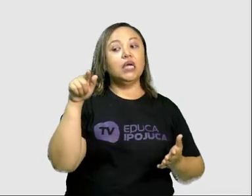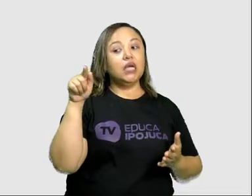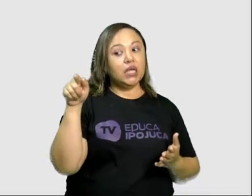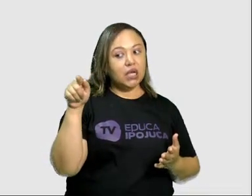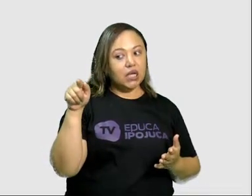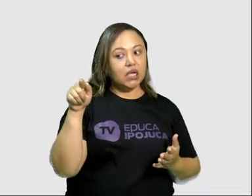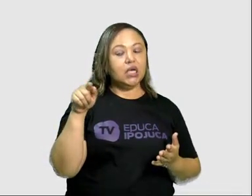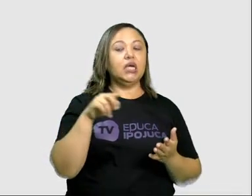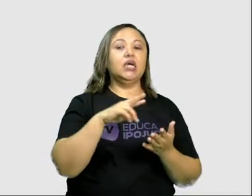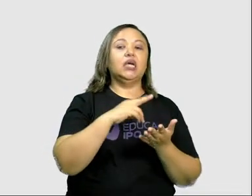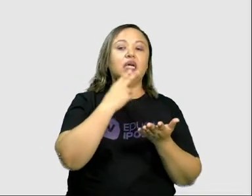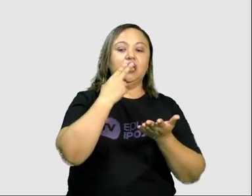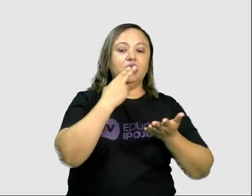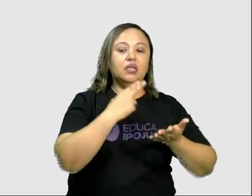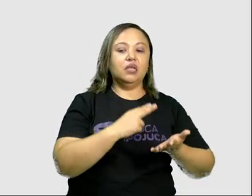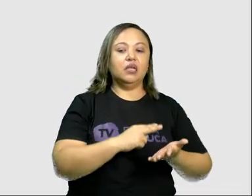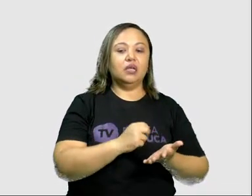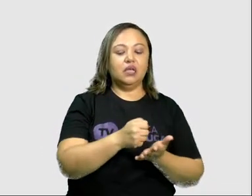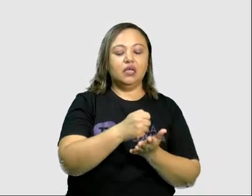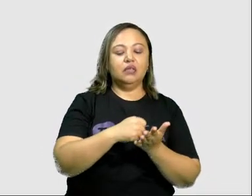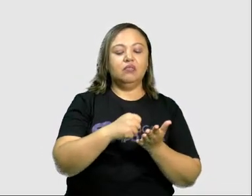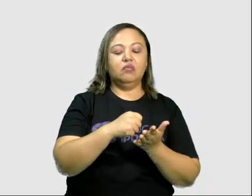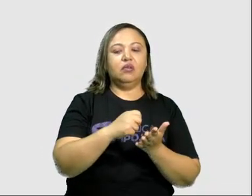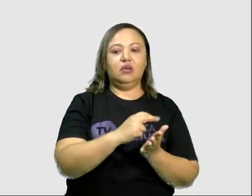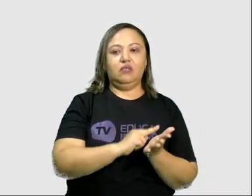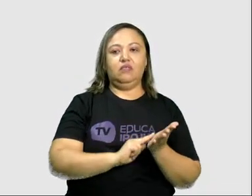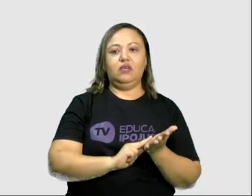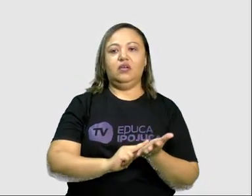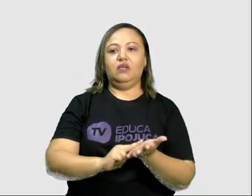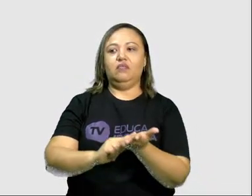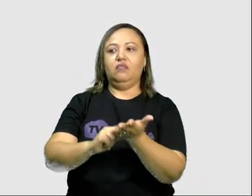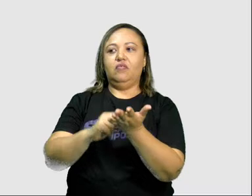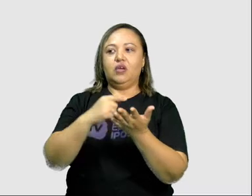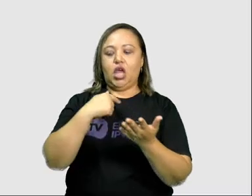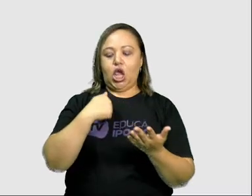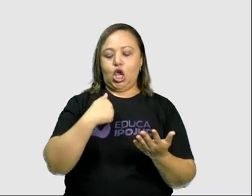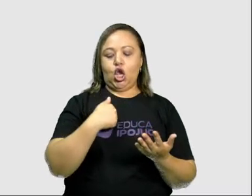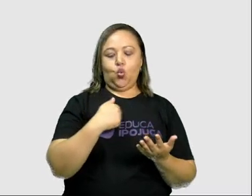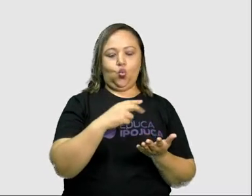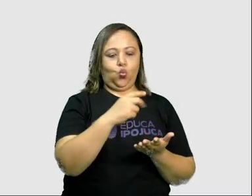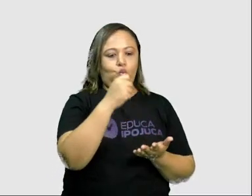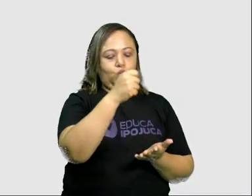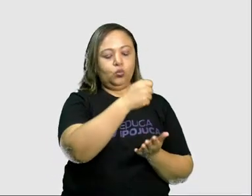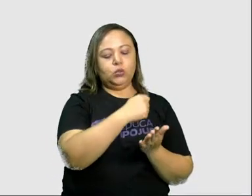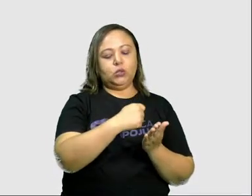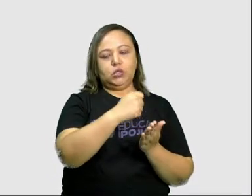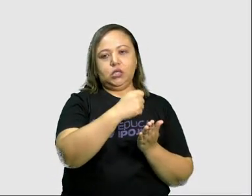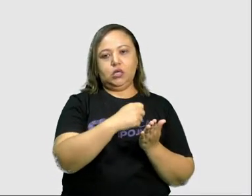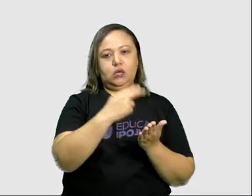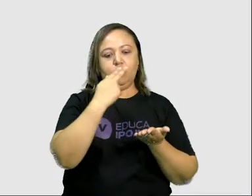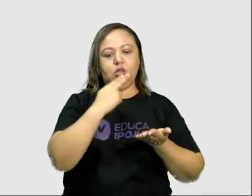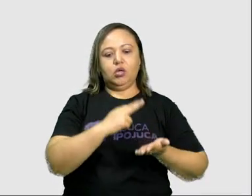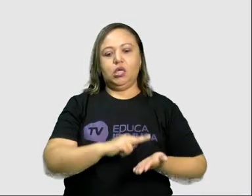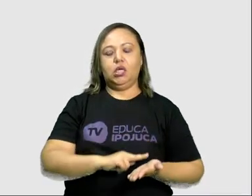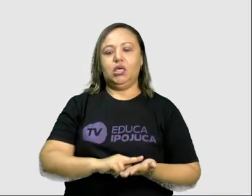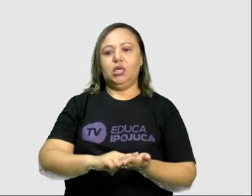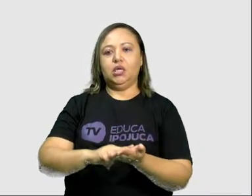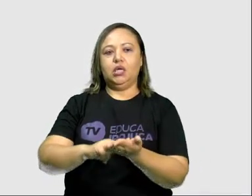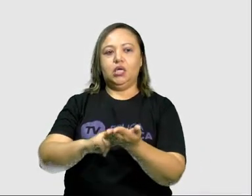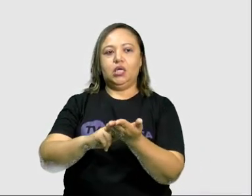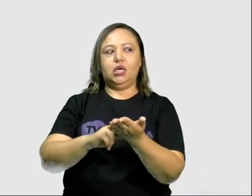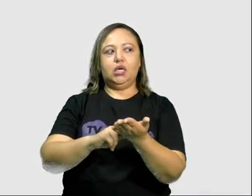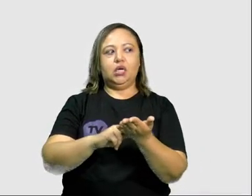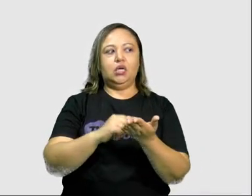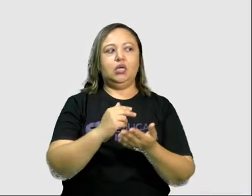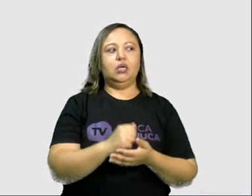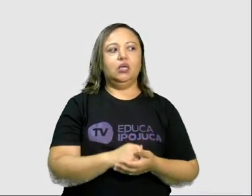Eu. O pronome eu. Eu escrevo uma carta. Se eu escrevo